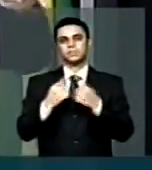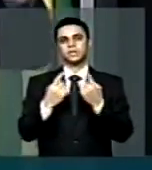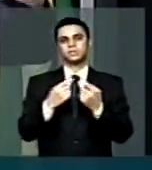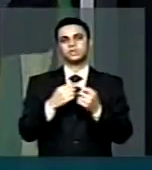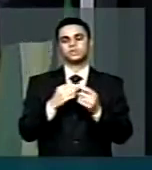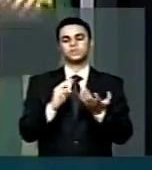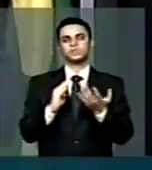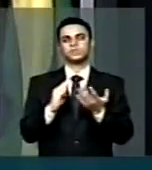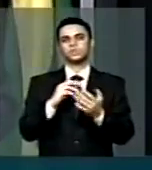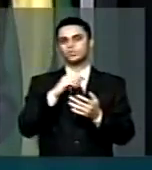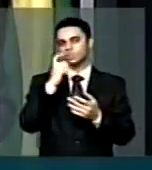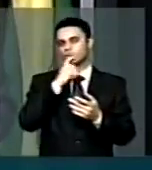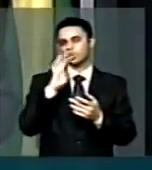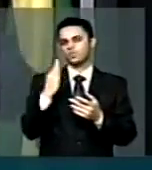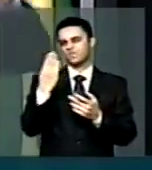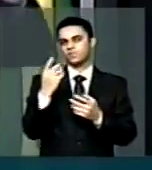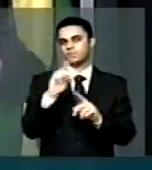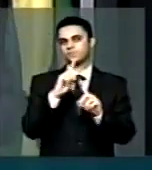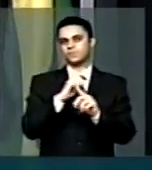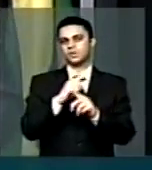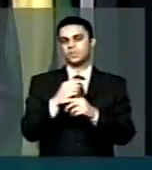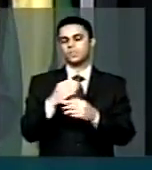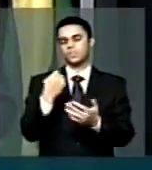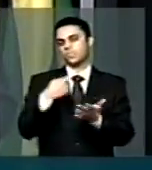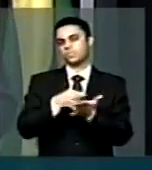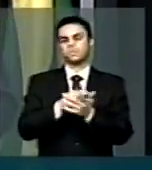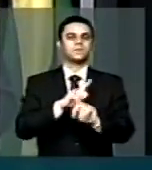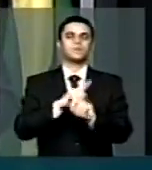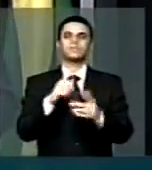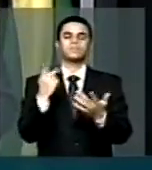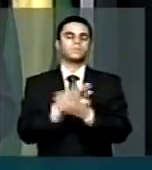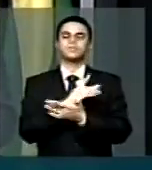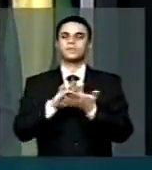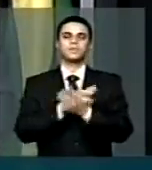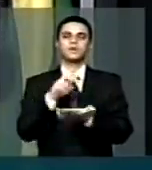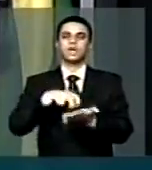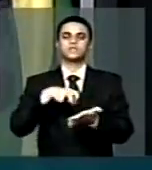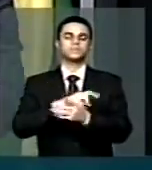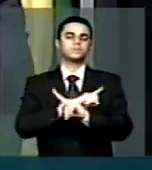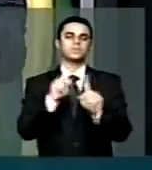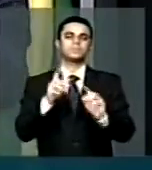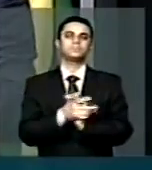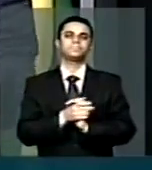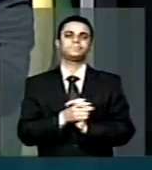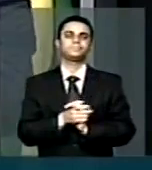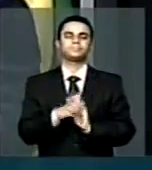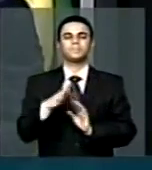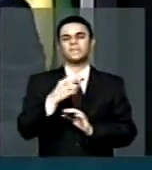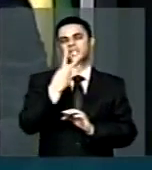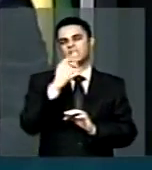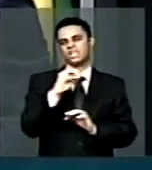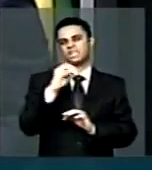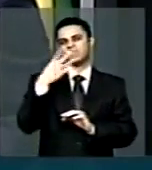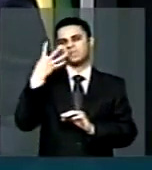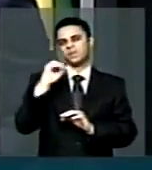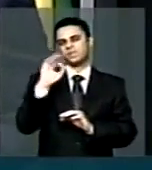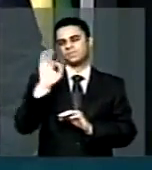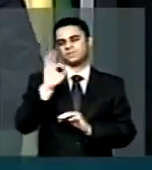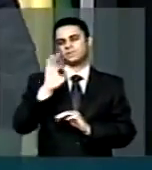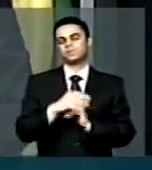aqueles parentes lá do que faleceram, permanecerão. Em torno de 30% a 40%